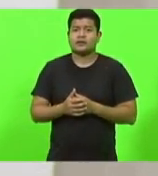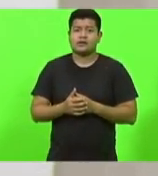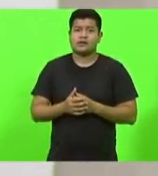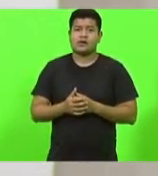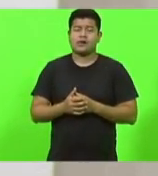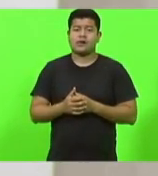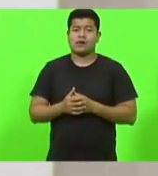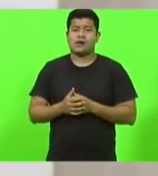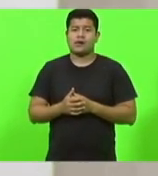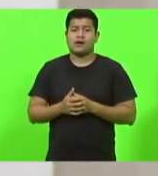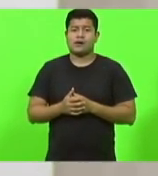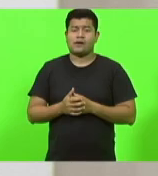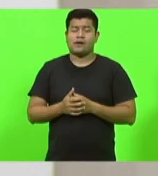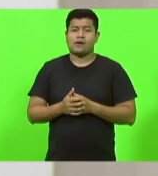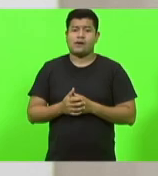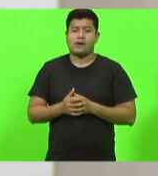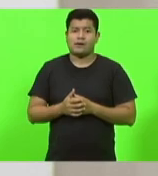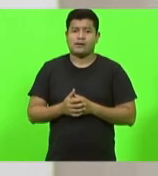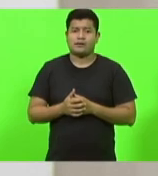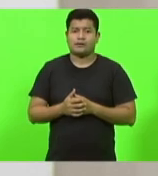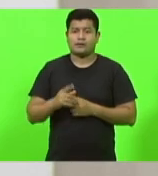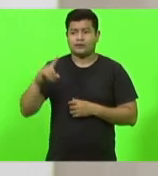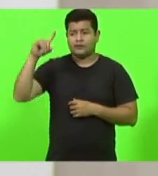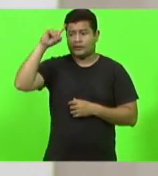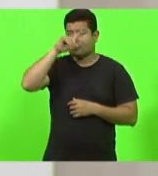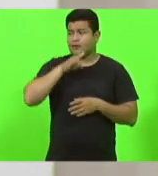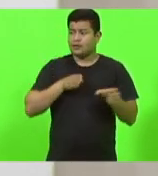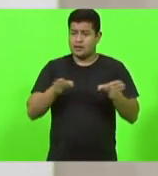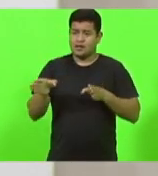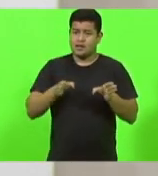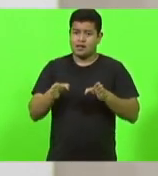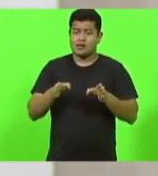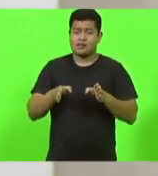A dificuldade de acessar os programas.